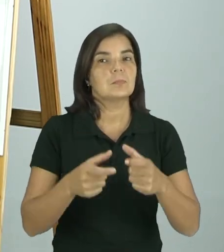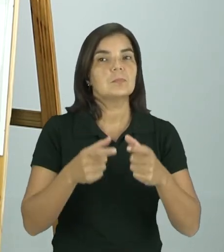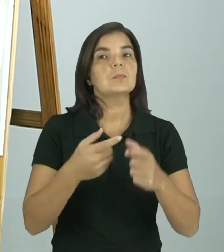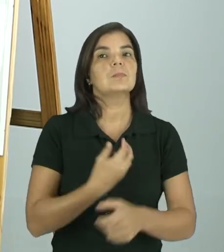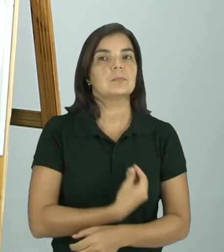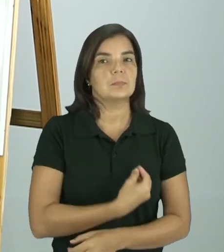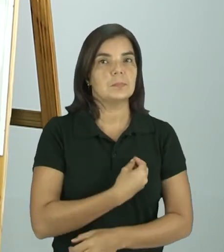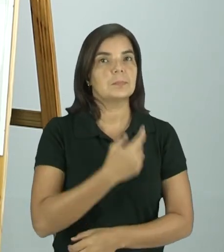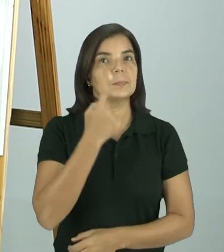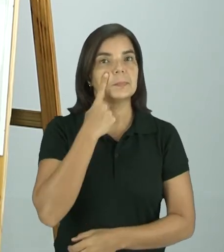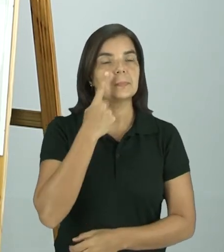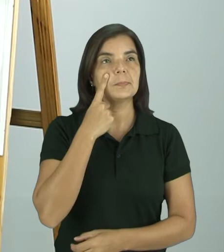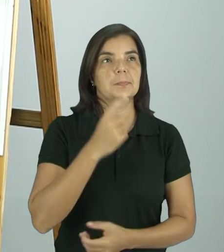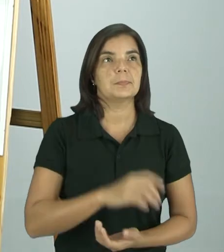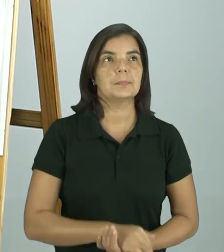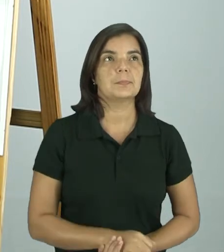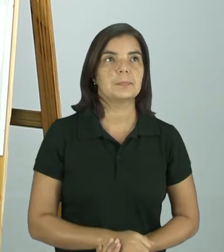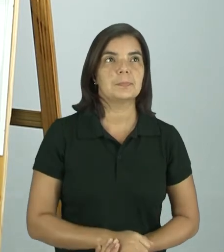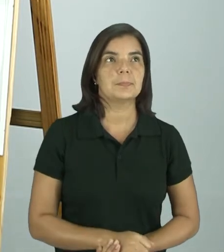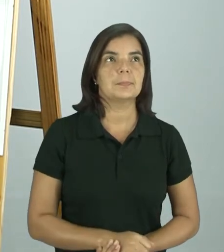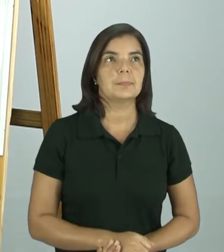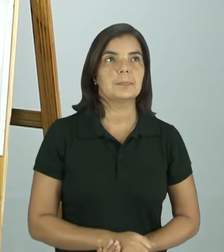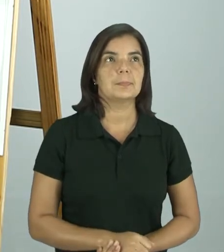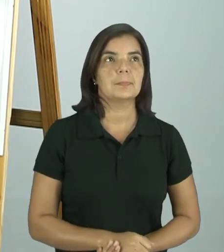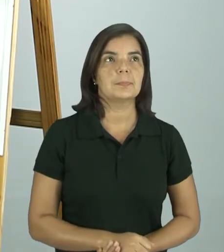que estamos observando. Vamos lá.